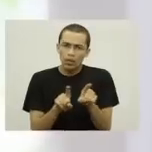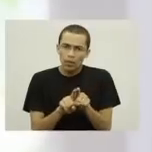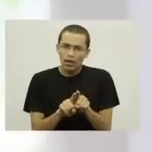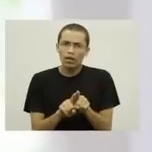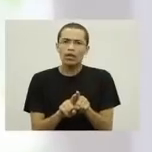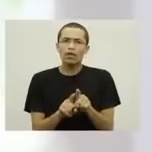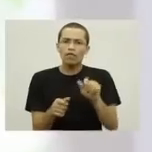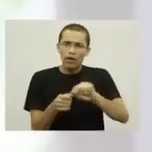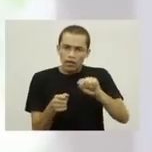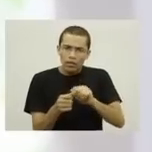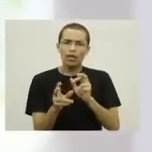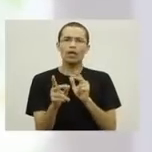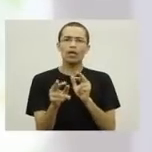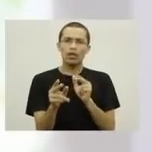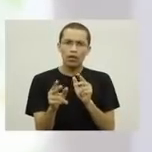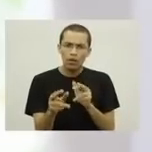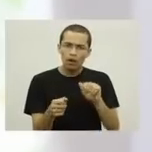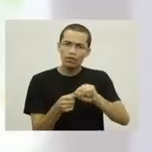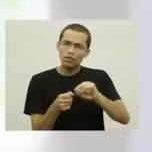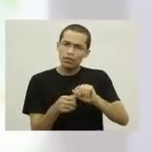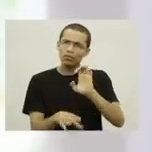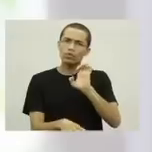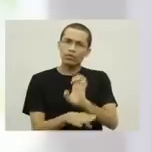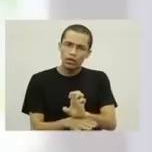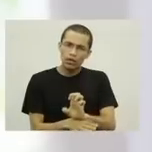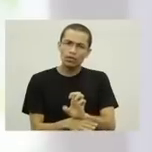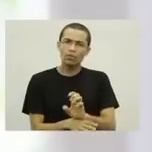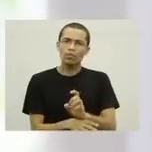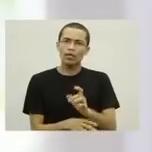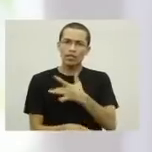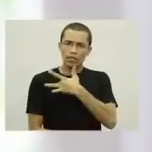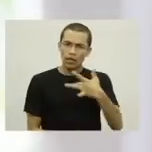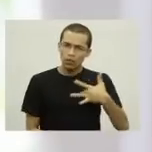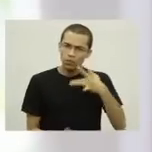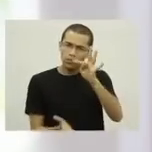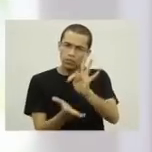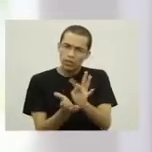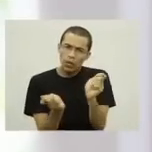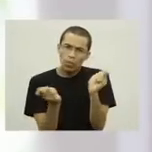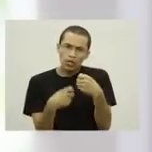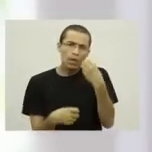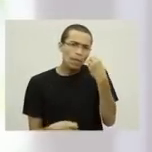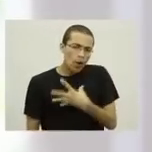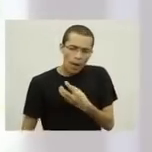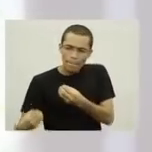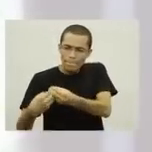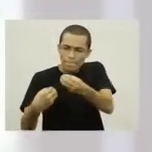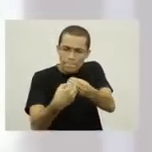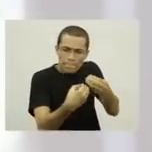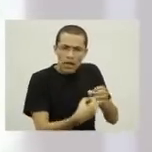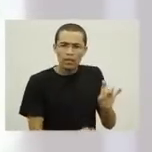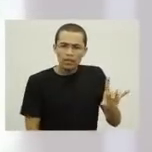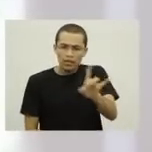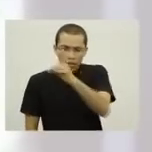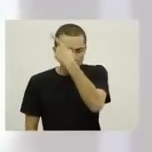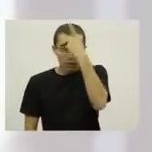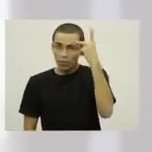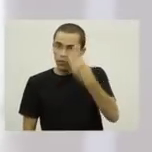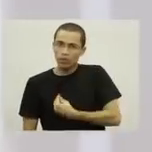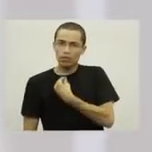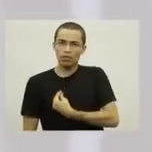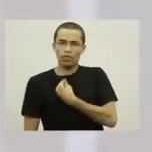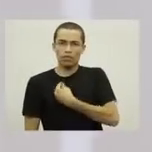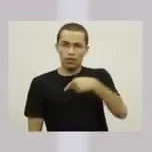Prefeitura de Terezina para os 23 povos, fazendo a saúde de qualidade mais próxima de cada um e de cada uma